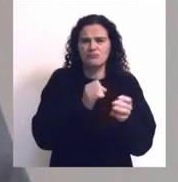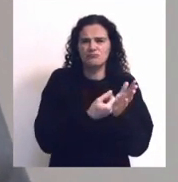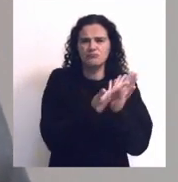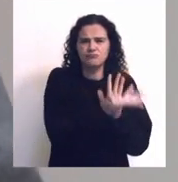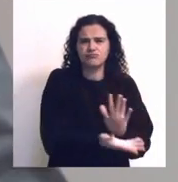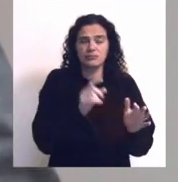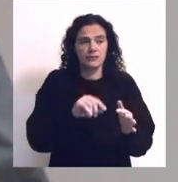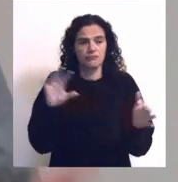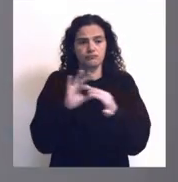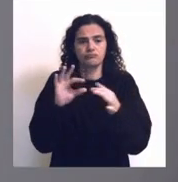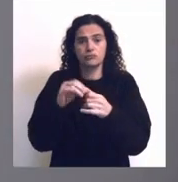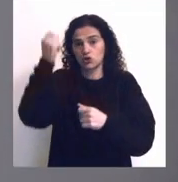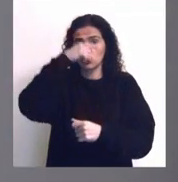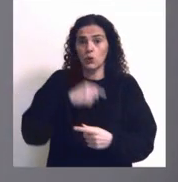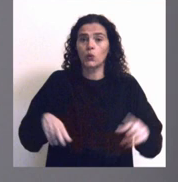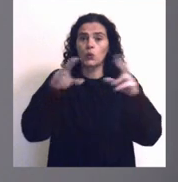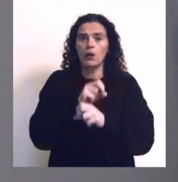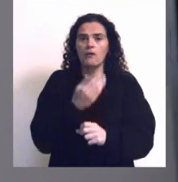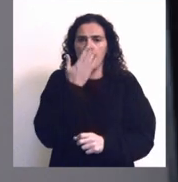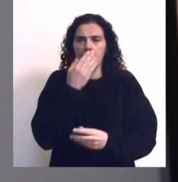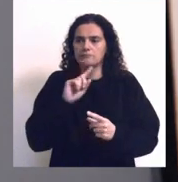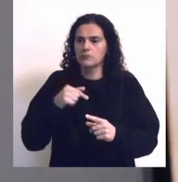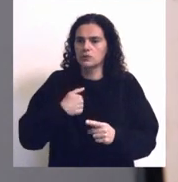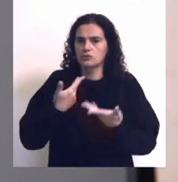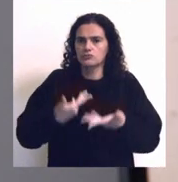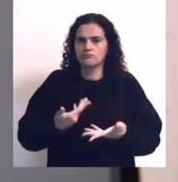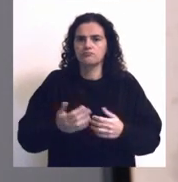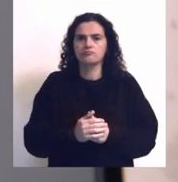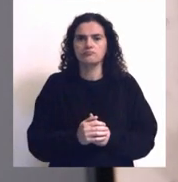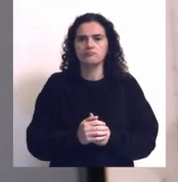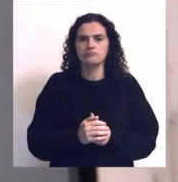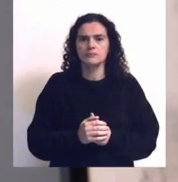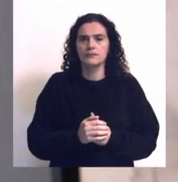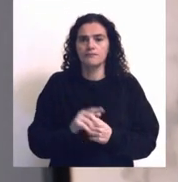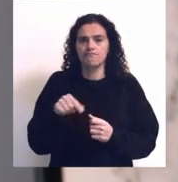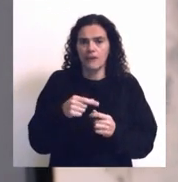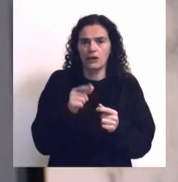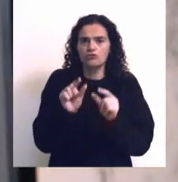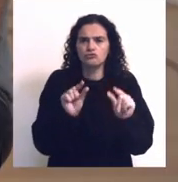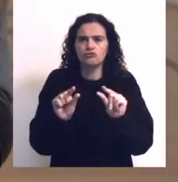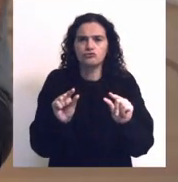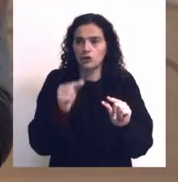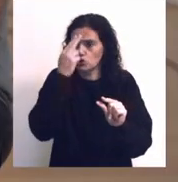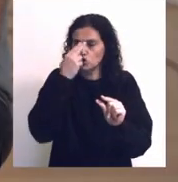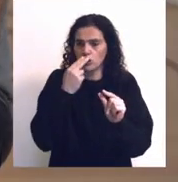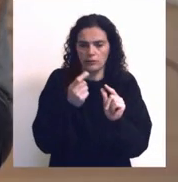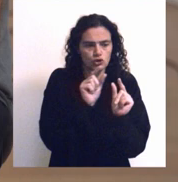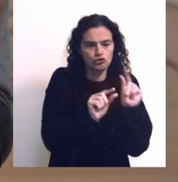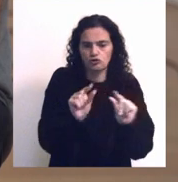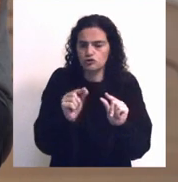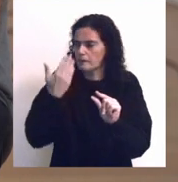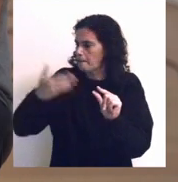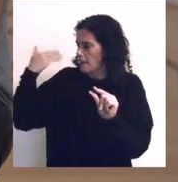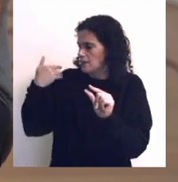canais se relacionam com uma nova história, ou seja, é como se nós tivéssemos vários fragmentos das histórias que são